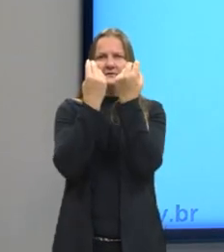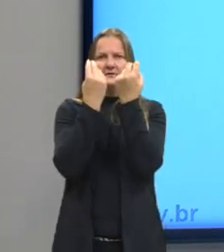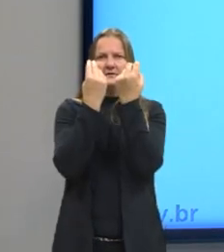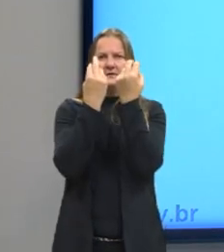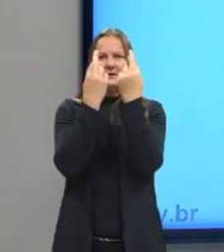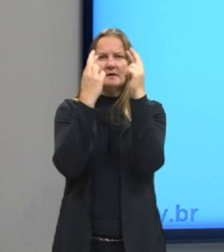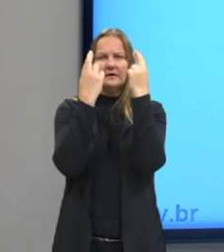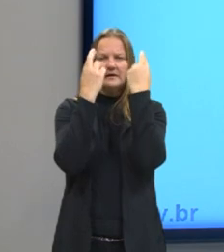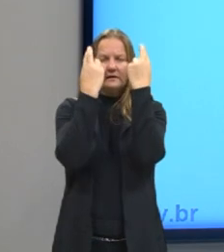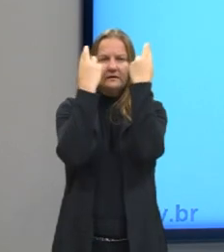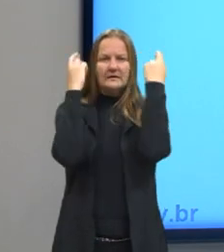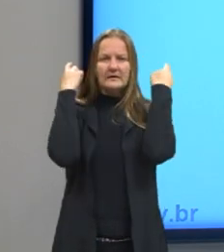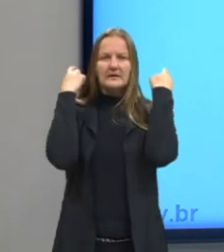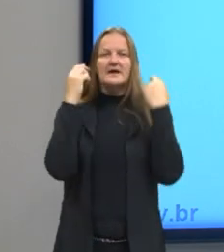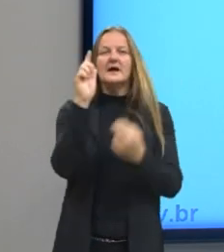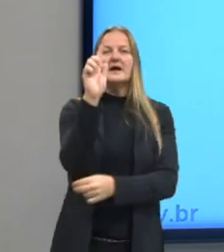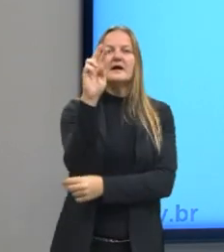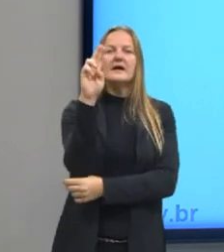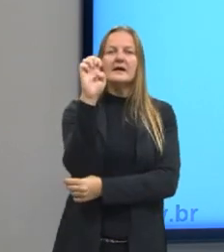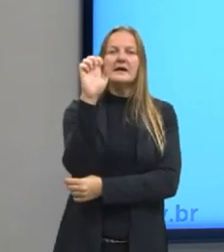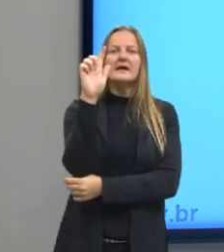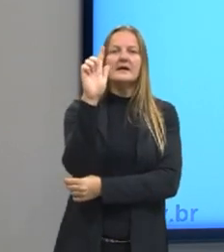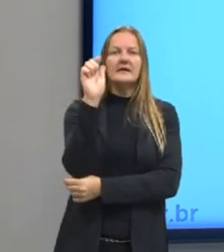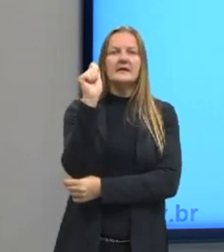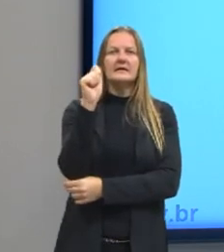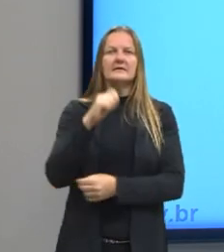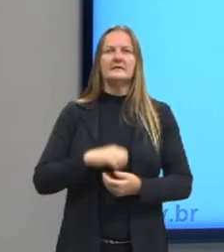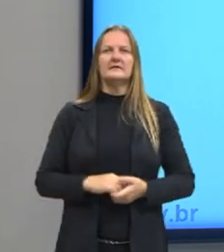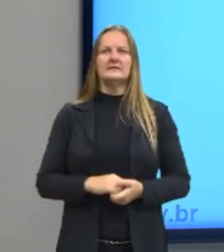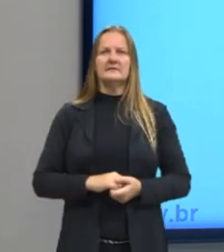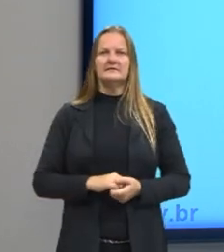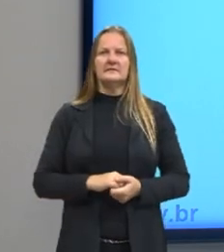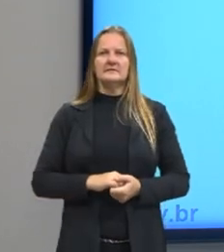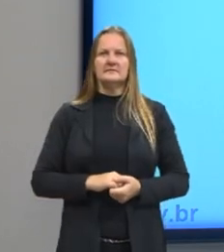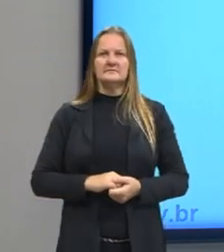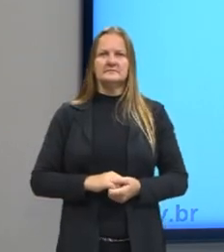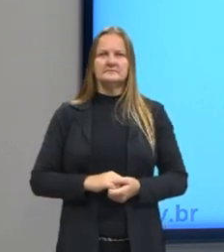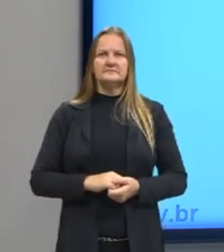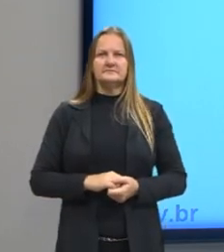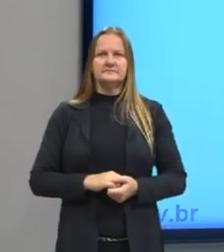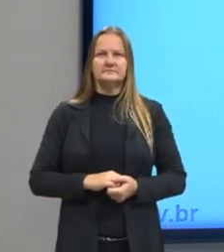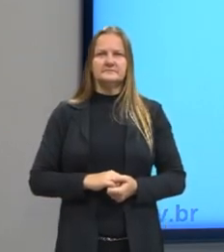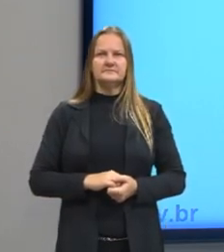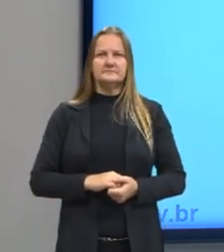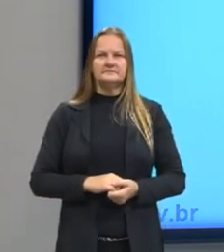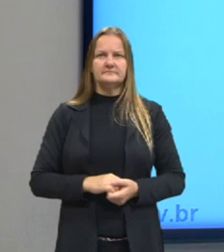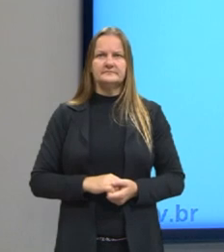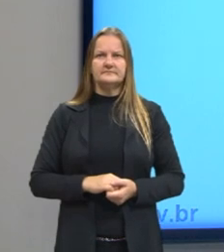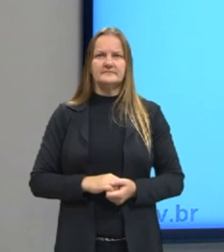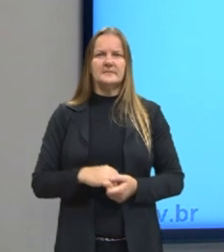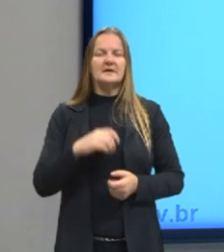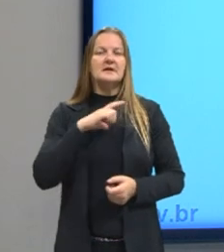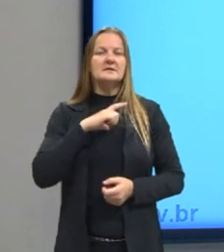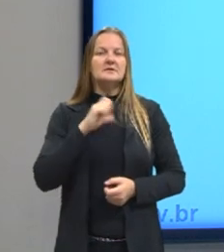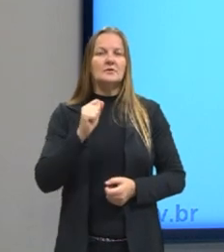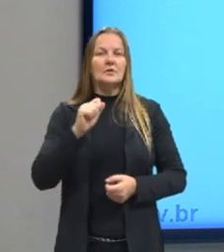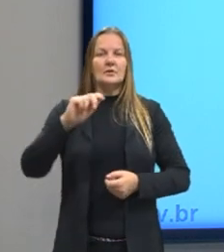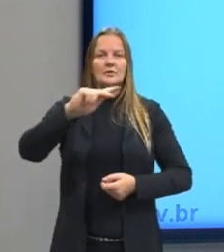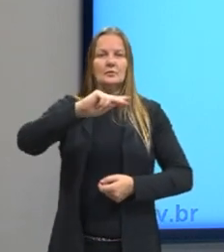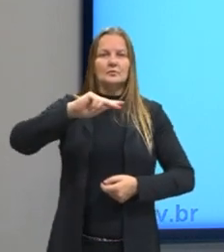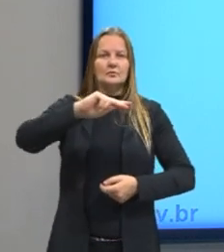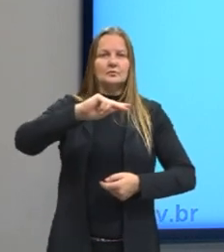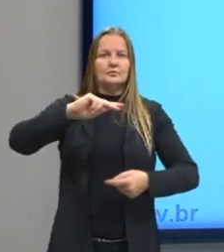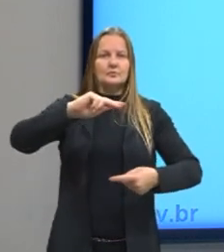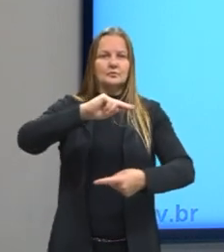mas é simbolizado por essa letra grega. Polo positivo e um polo negativo. Ocorre quando o lado parcial negativo de uma